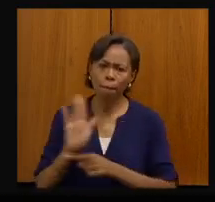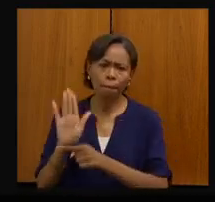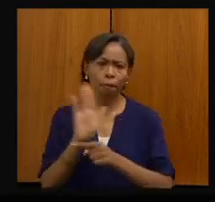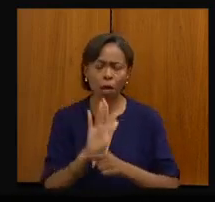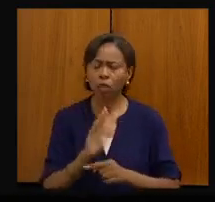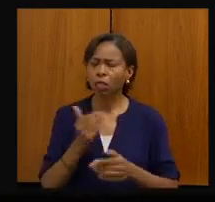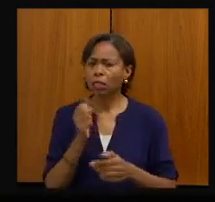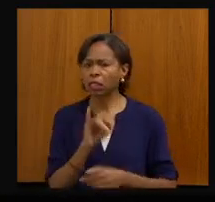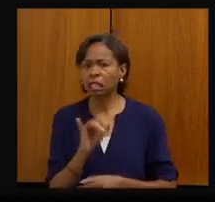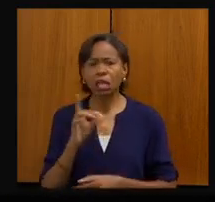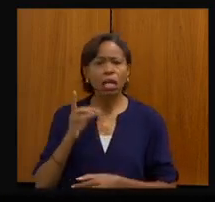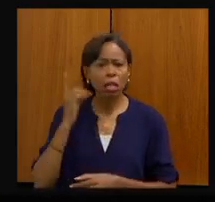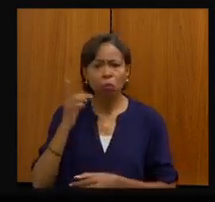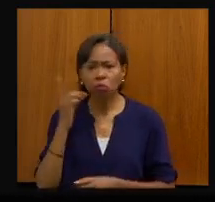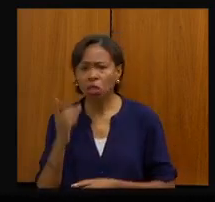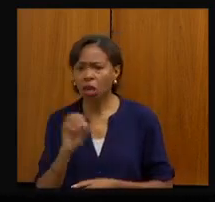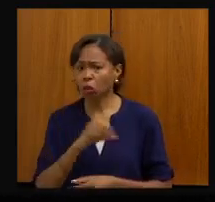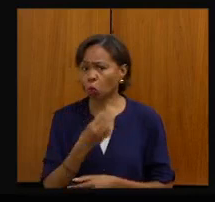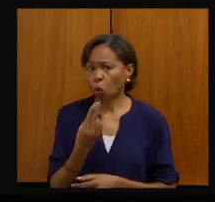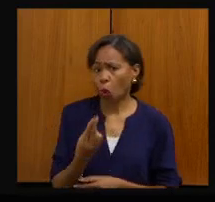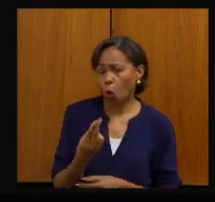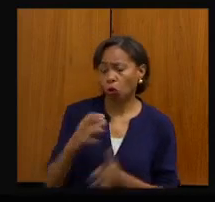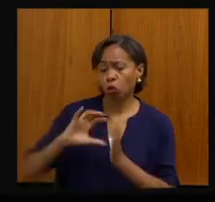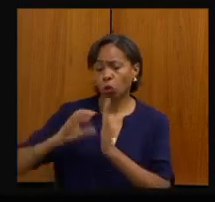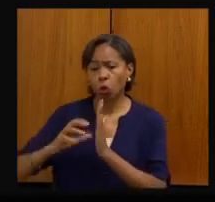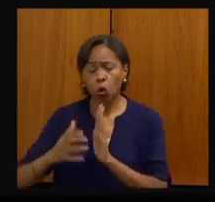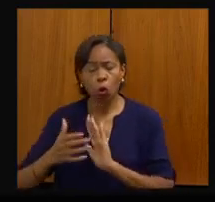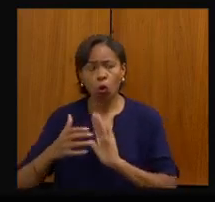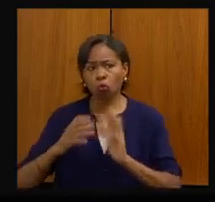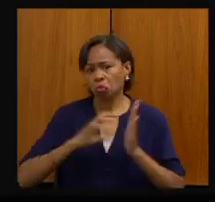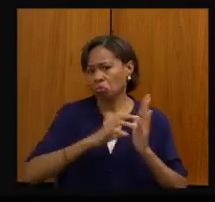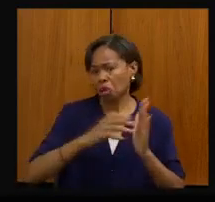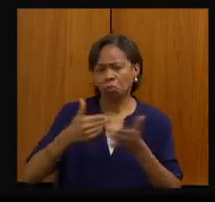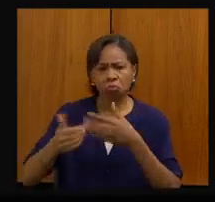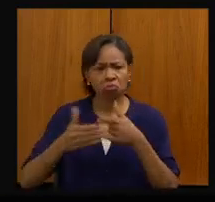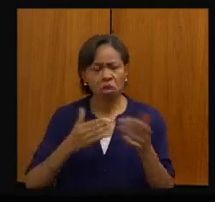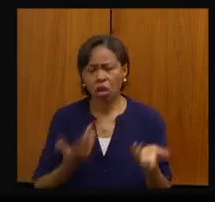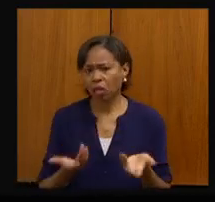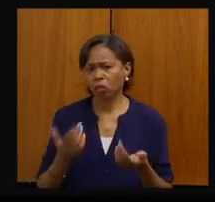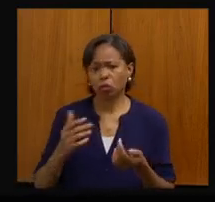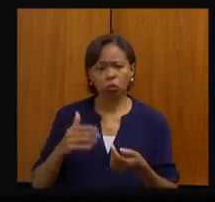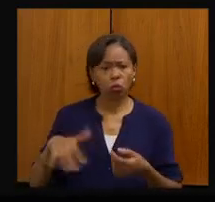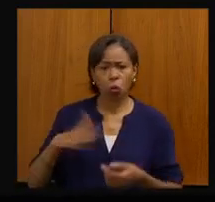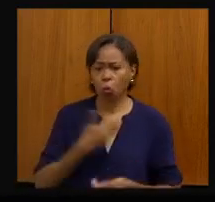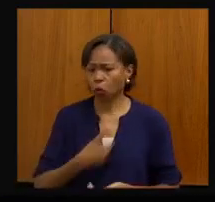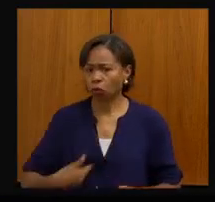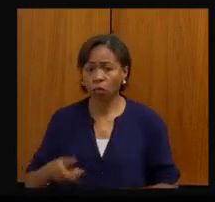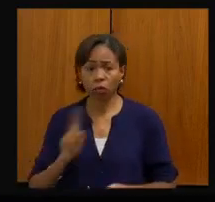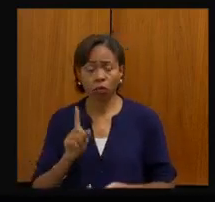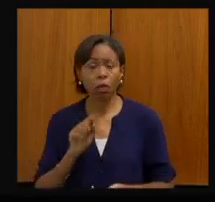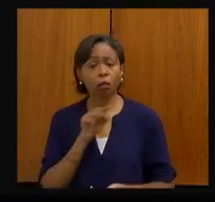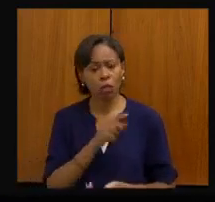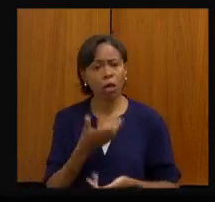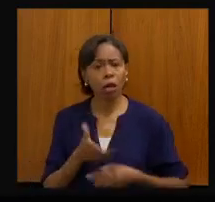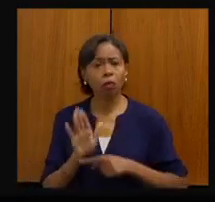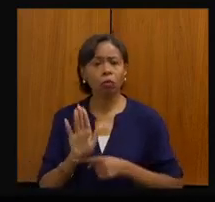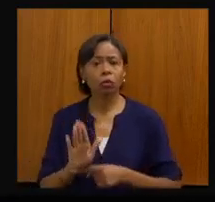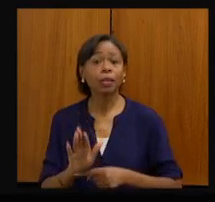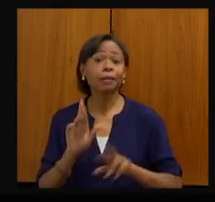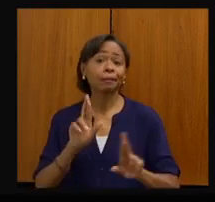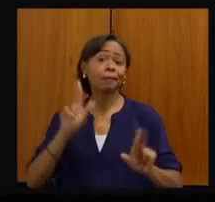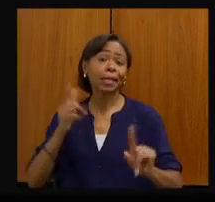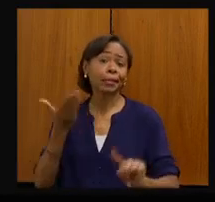se é deputado de situação ou de oposição, diferente do passado. Quando nós estávamos aí na oposição e